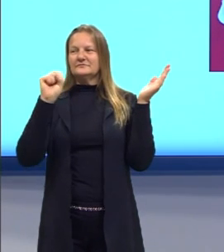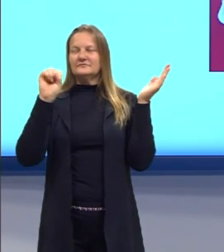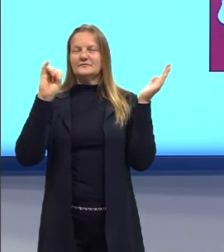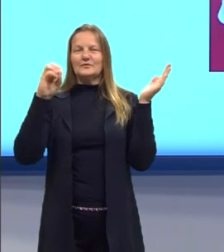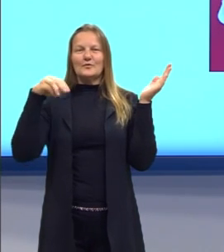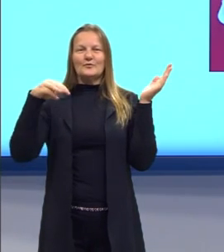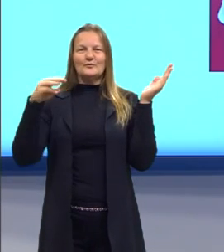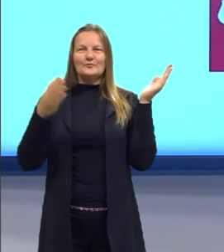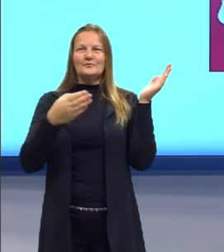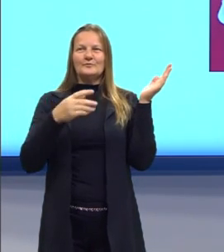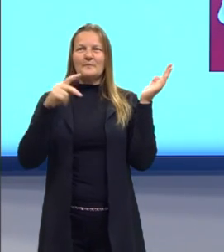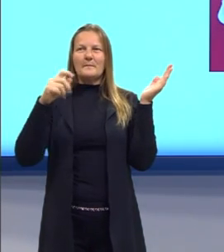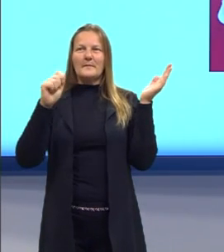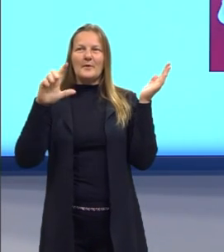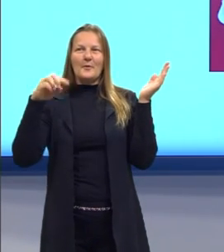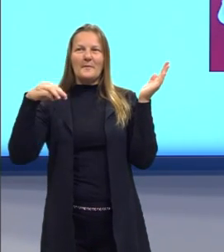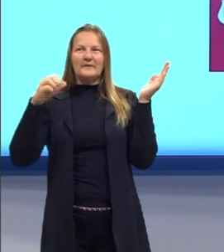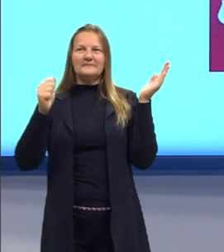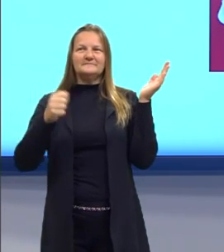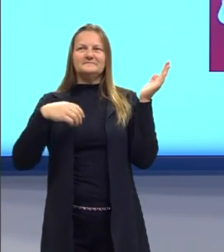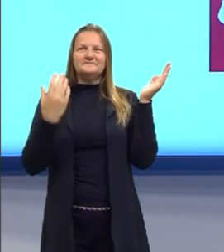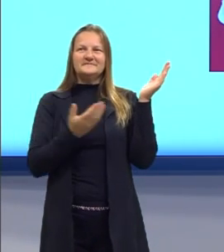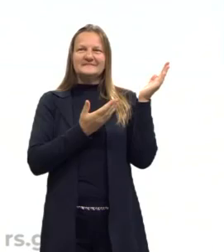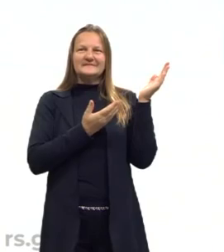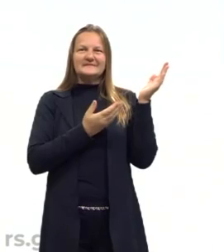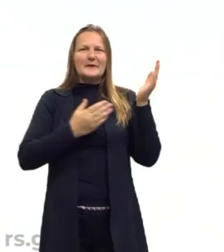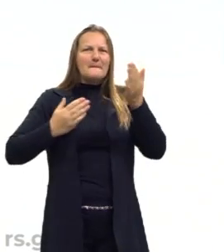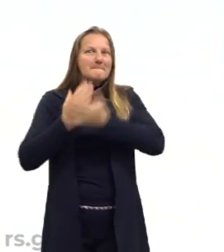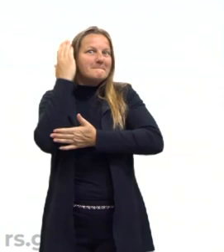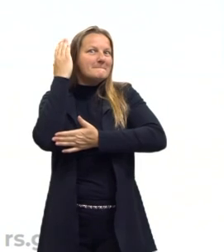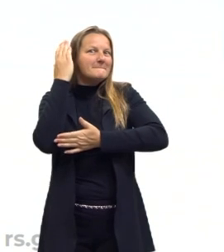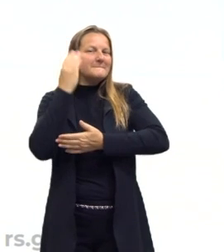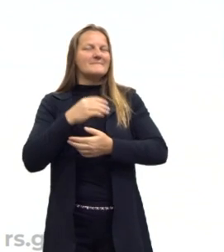ok? Então lá, partiu passar a ENEM 2022.